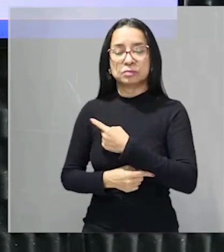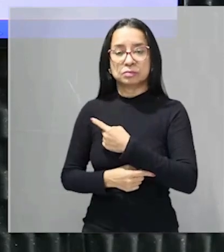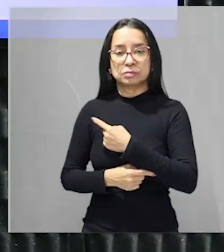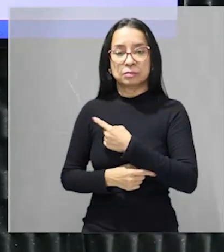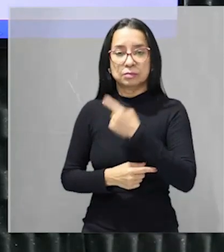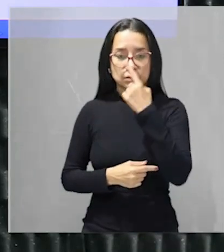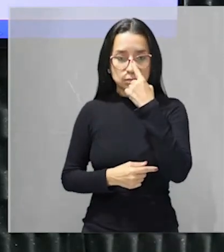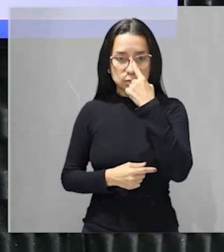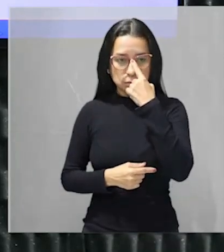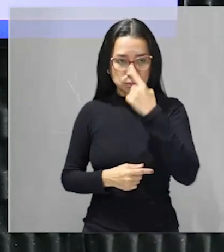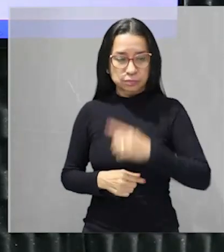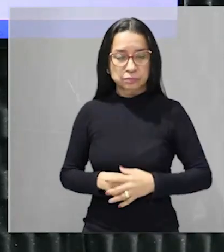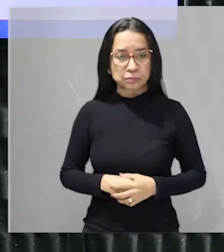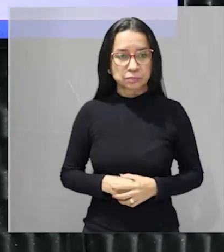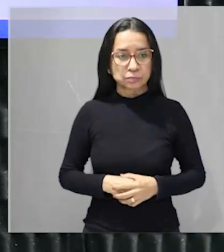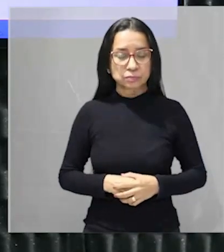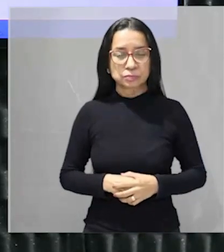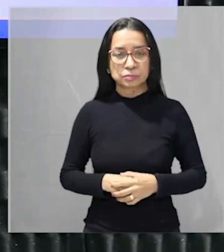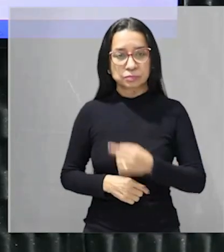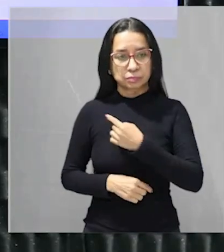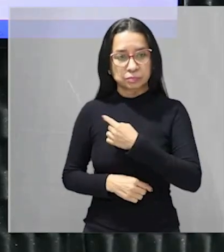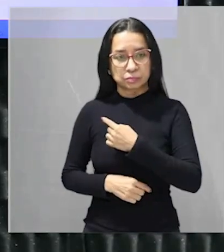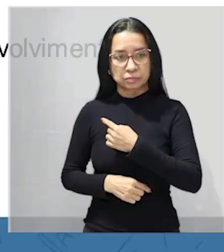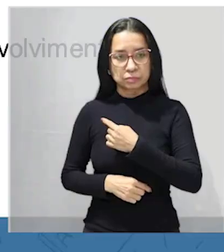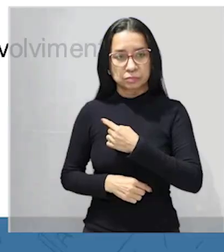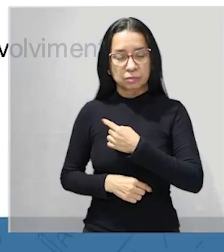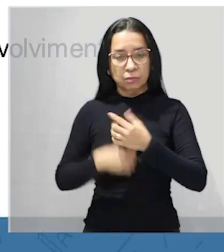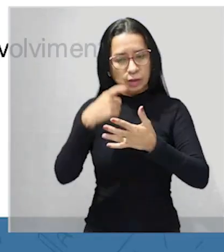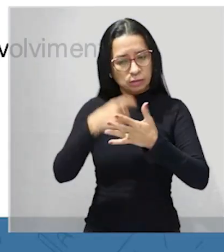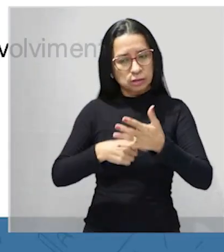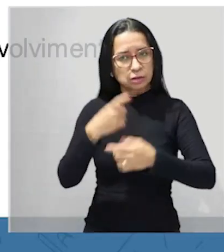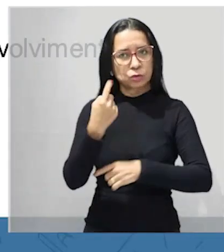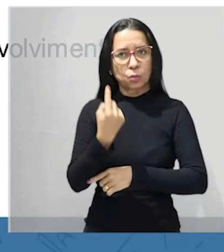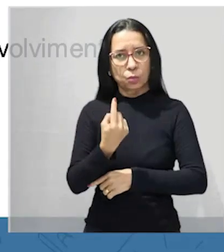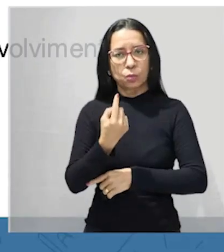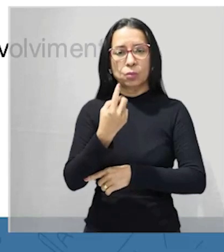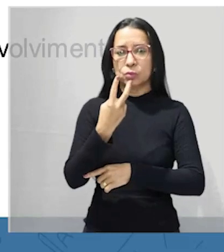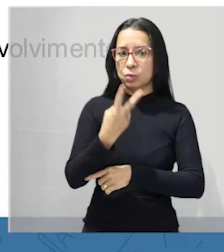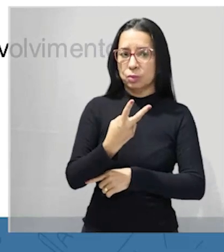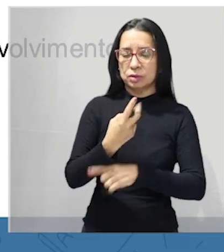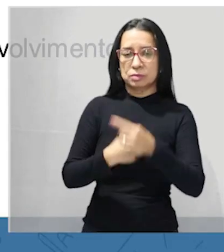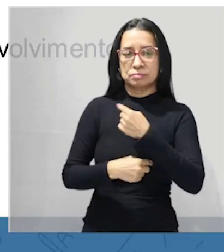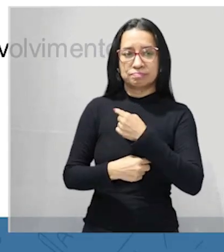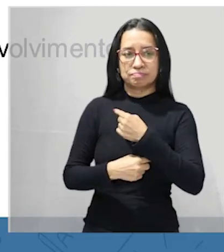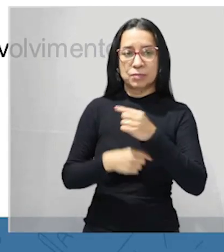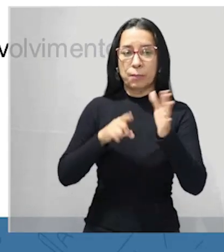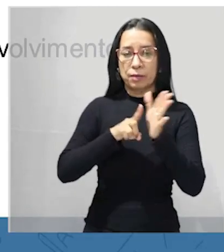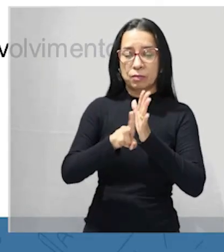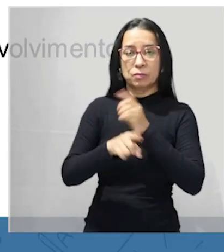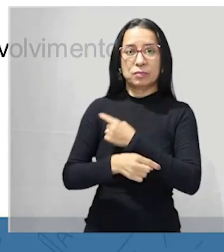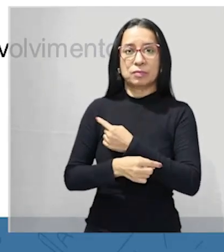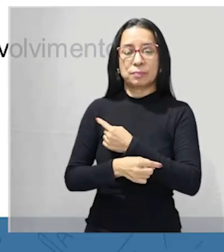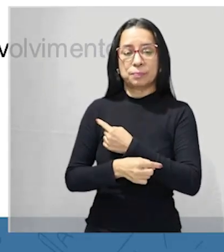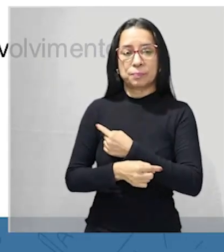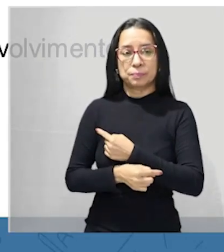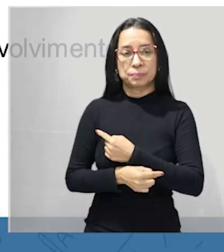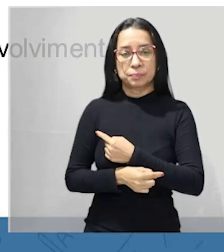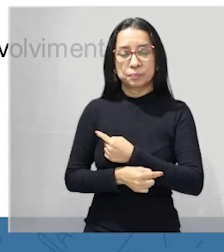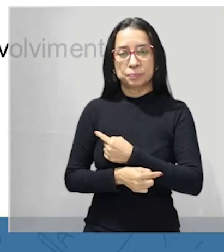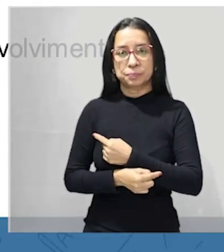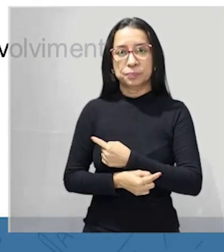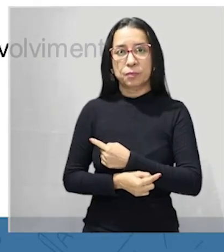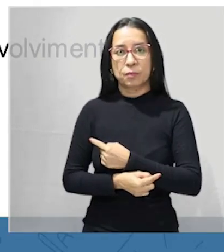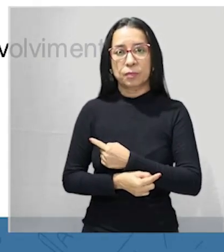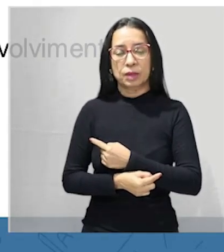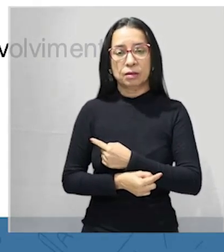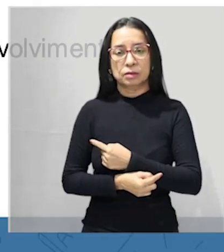esse texto texto 2 eu vou ler agora vou pro comando olha o que o comando te diz qual característica